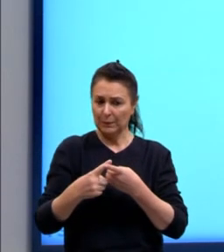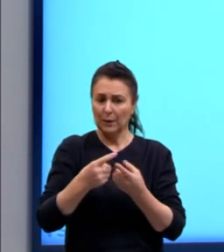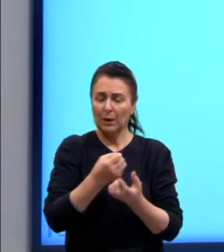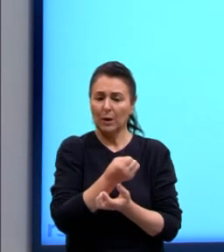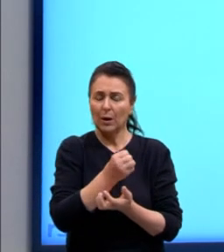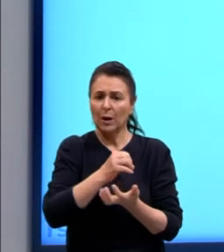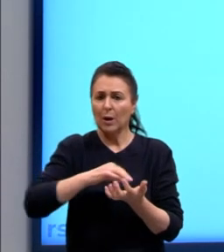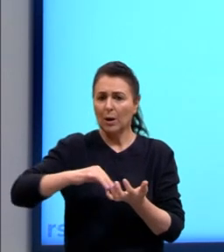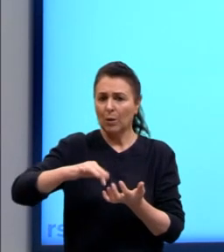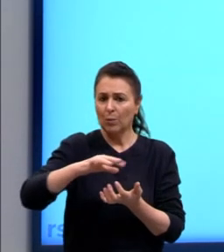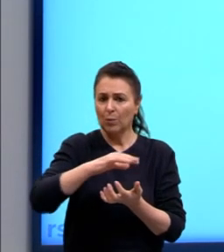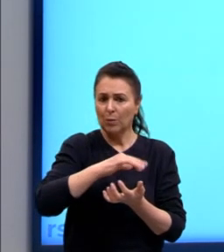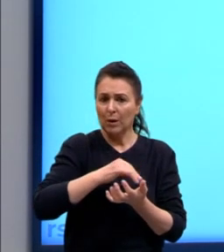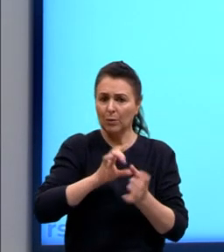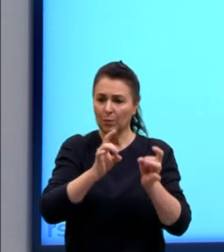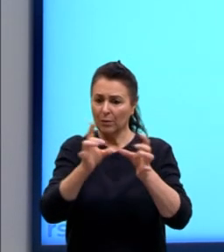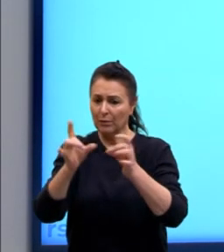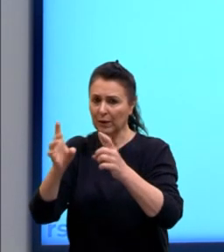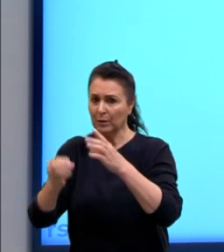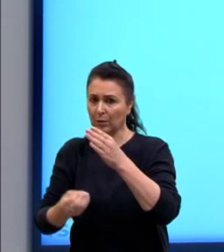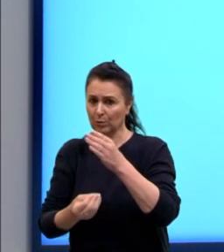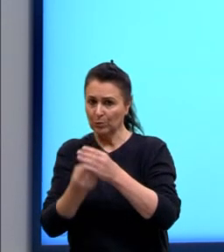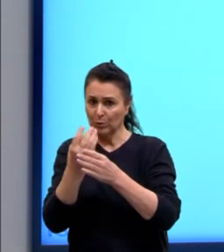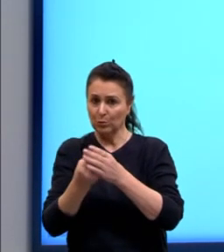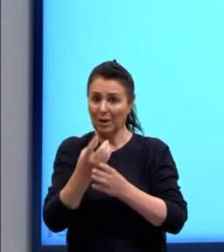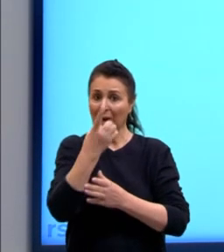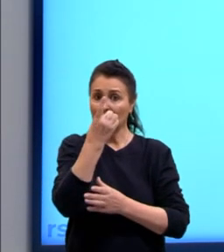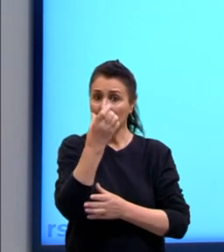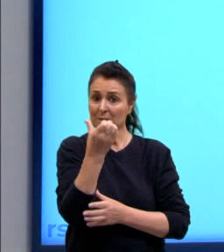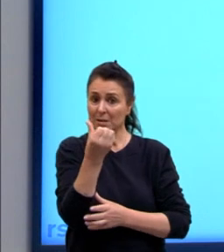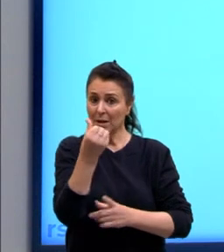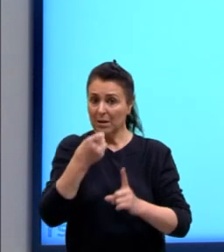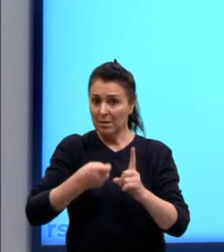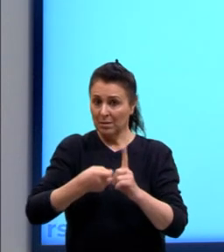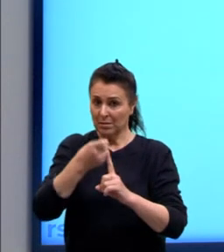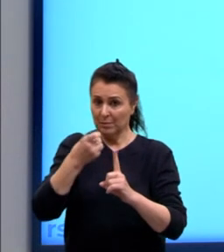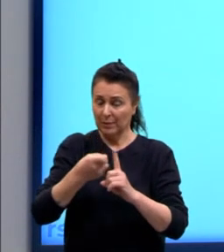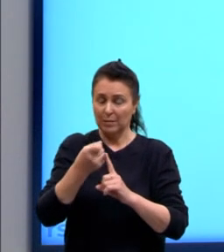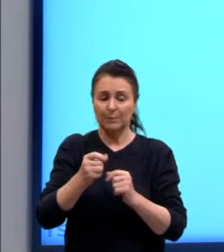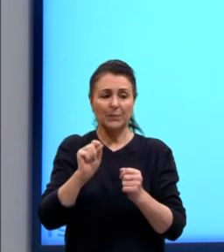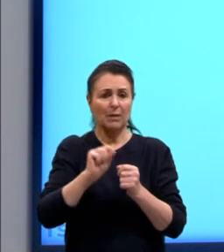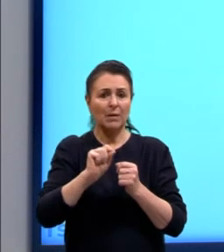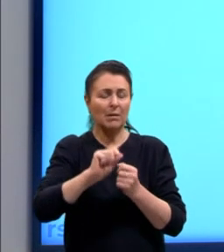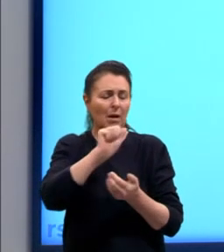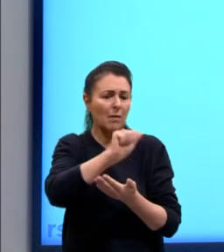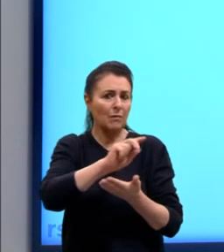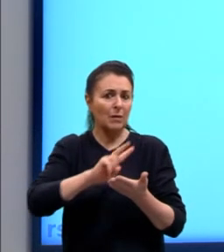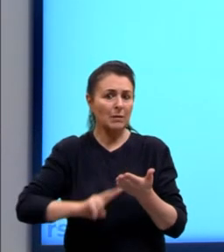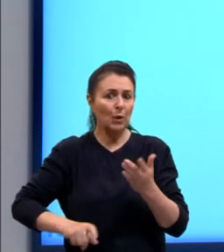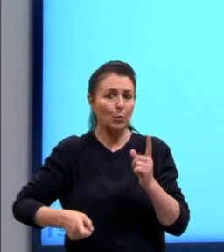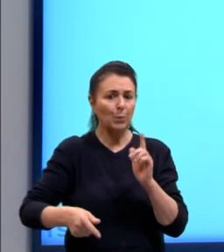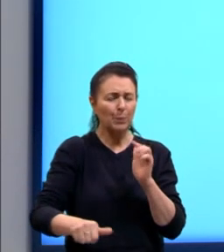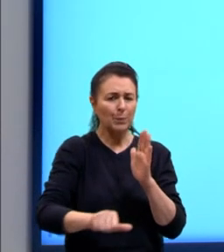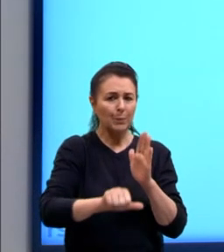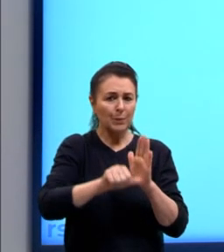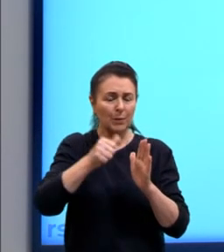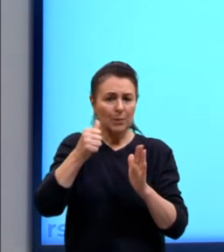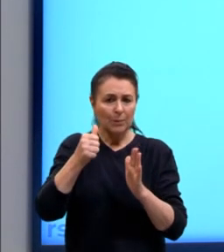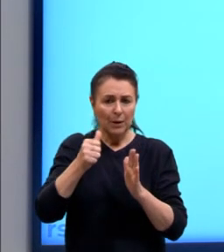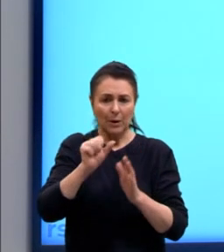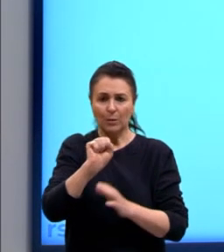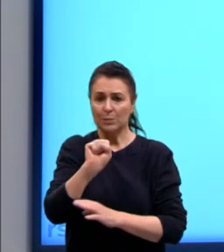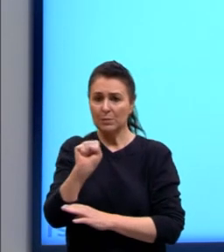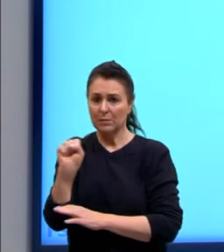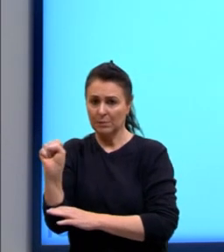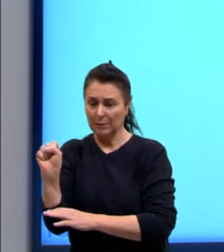ao final de cada semestre do ano. Após o balanço do primeiro semestre, foram realizadas ações de